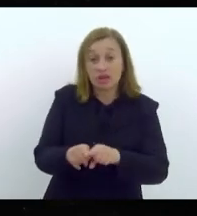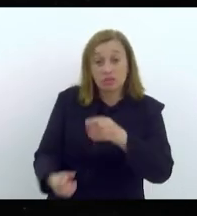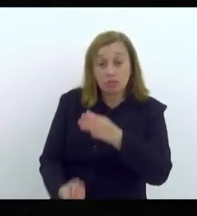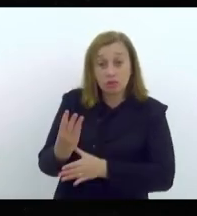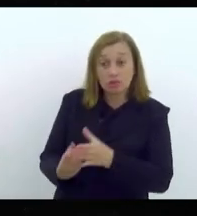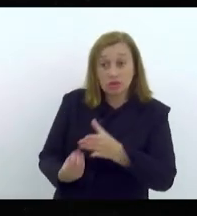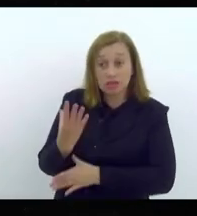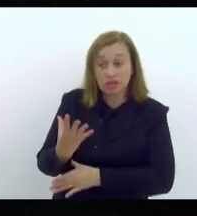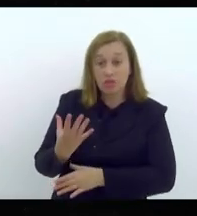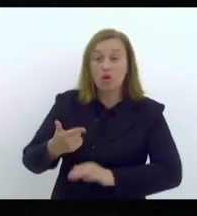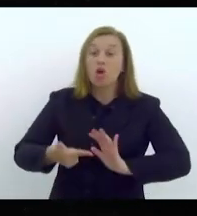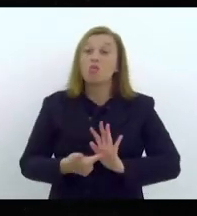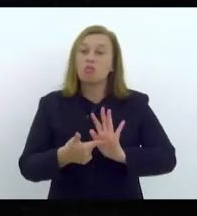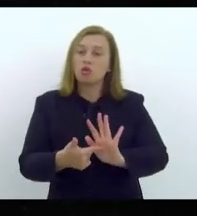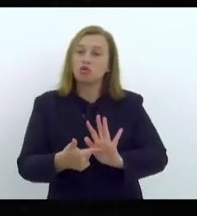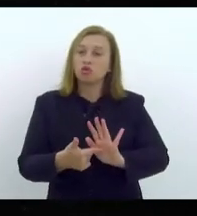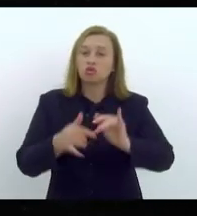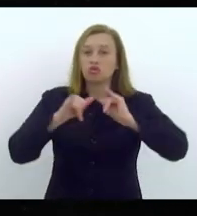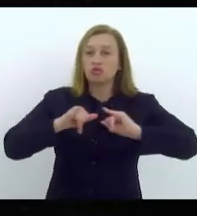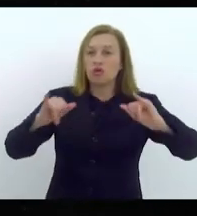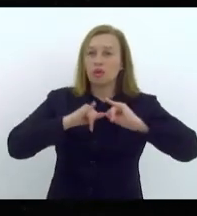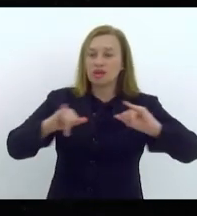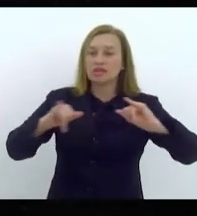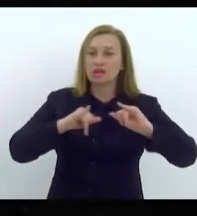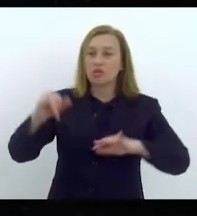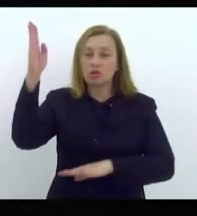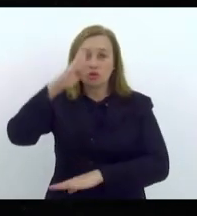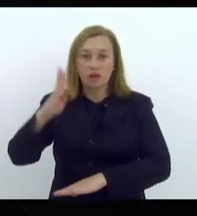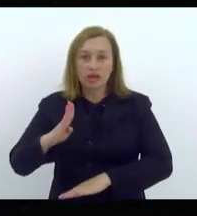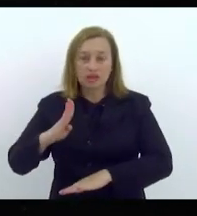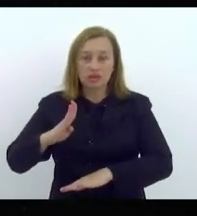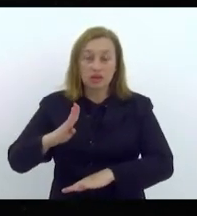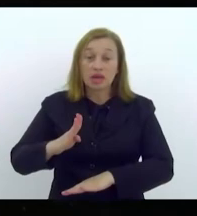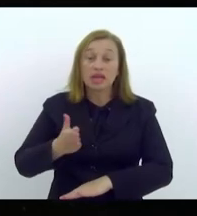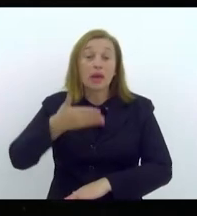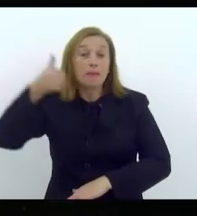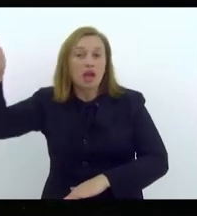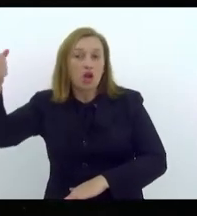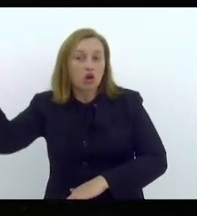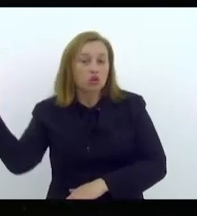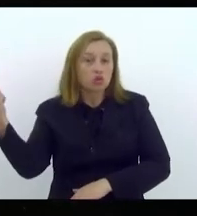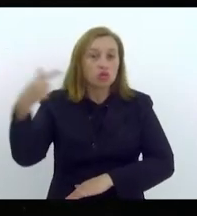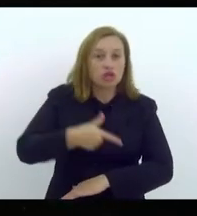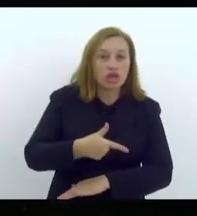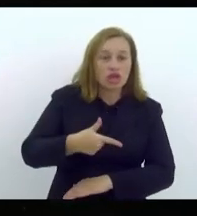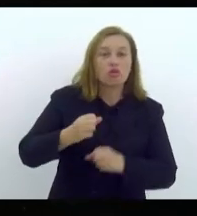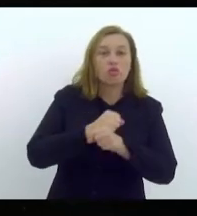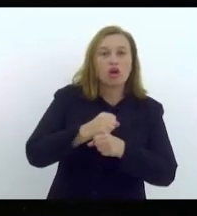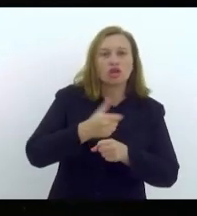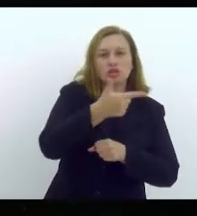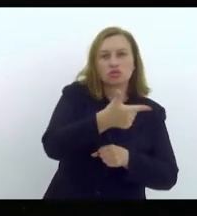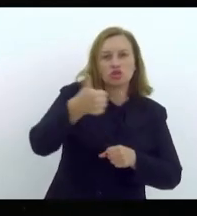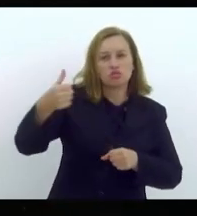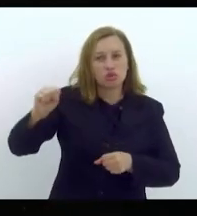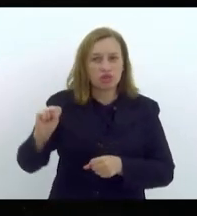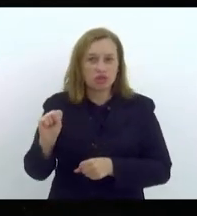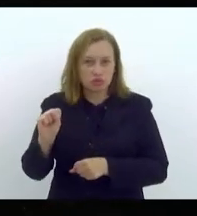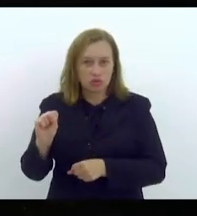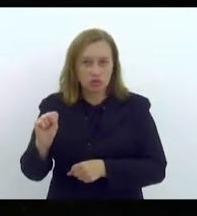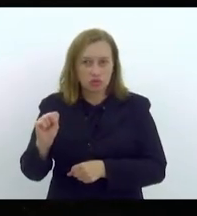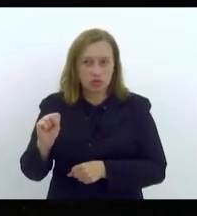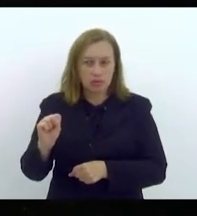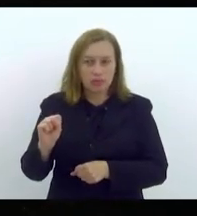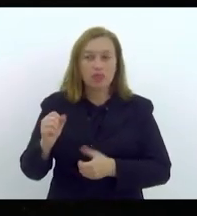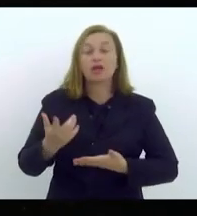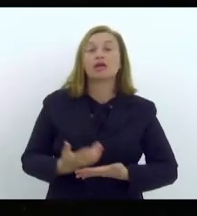Brasil com uma nota acima do que ela teve nos últimos sete anos, desde 2018, pelo menos para